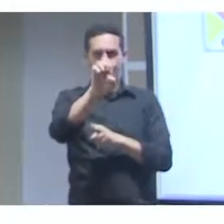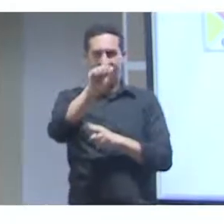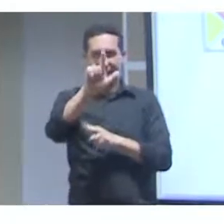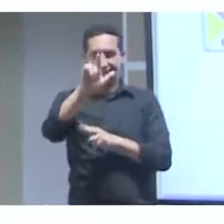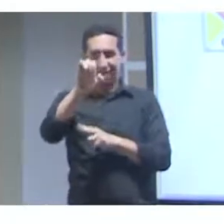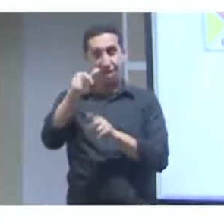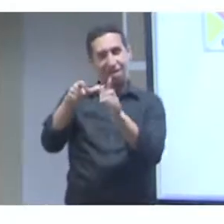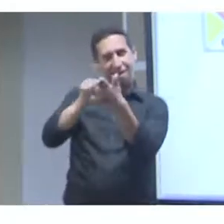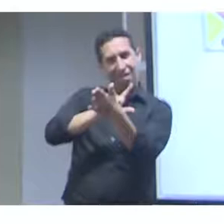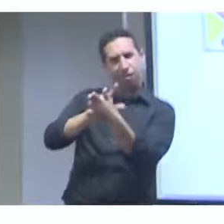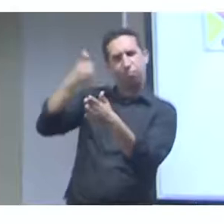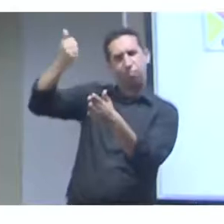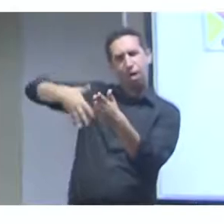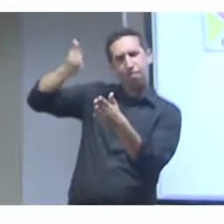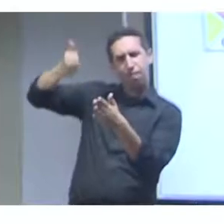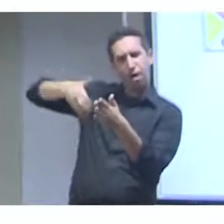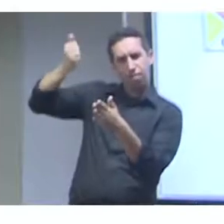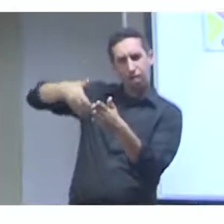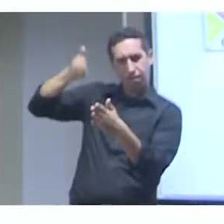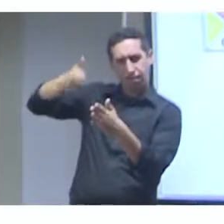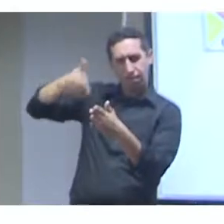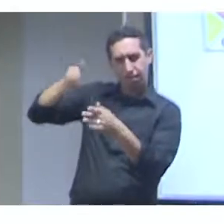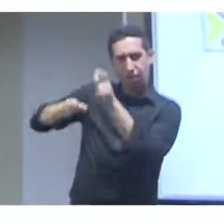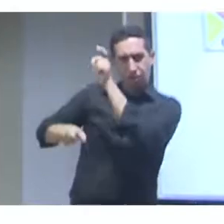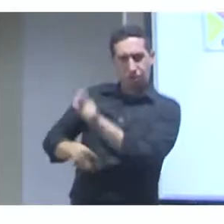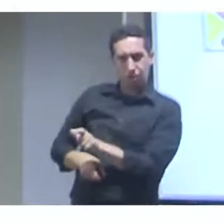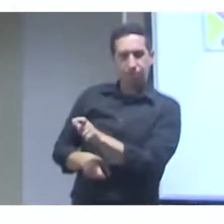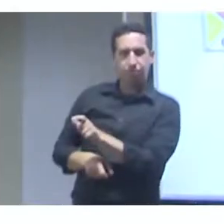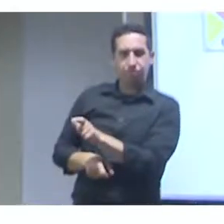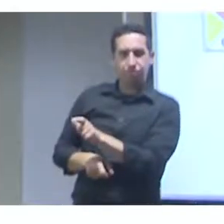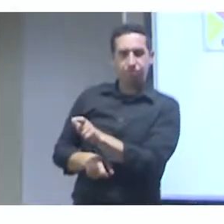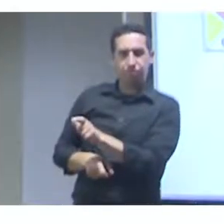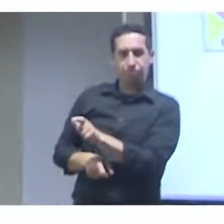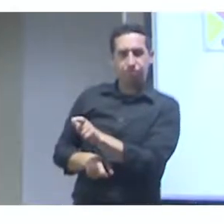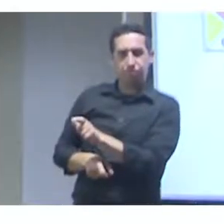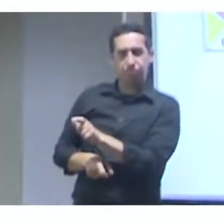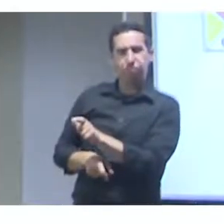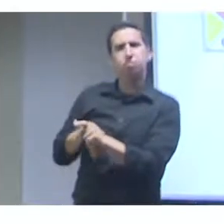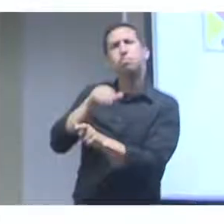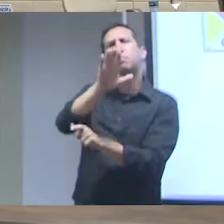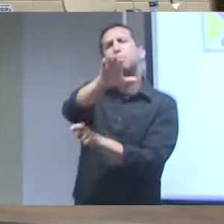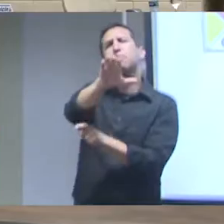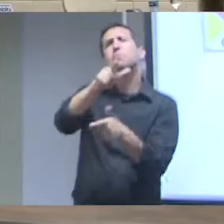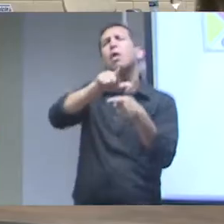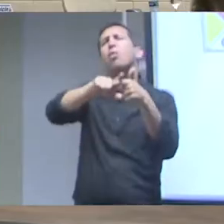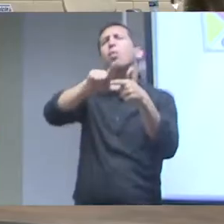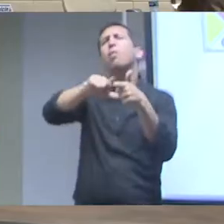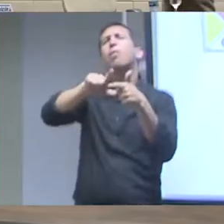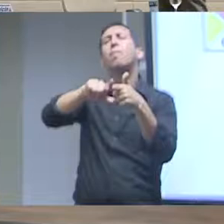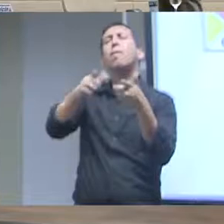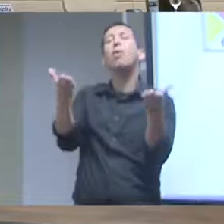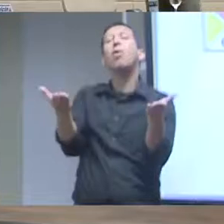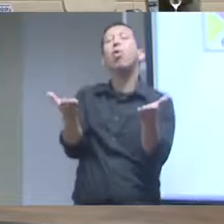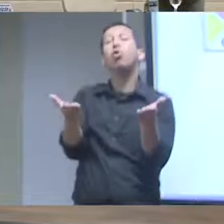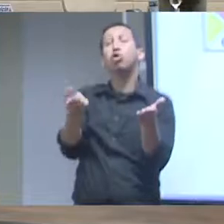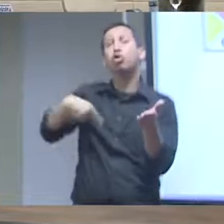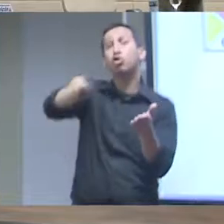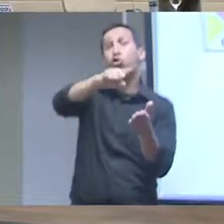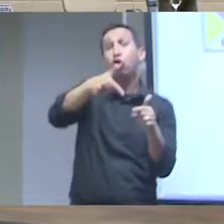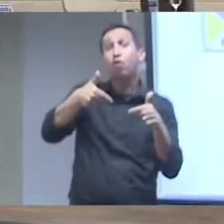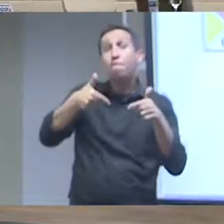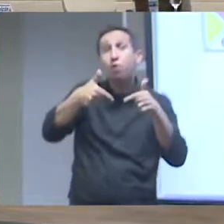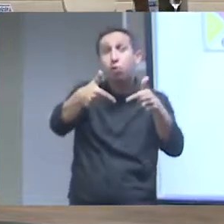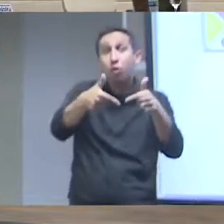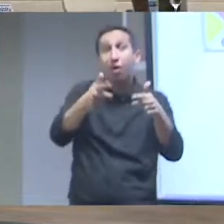implementar essa infraestrutura se esse homem palito aqui quiser saber o que o jardim botânico tem sobre o pau-brasil ele ia ter